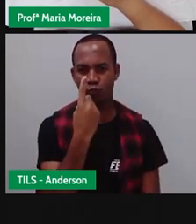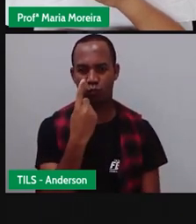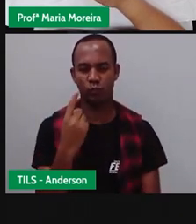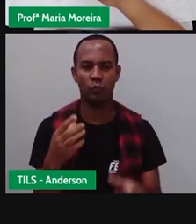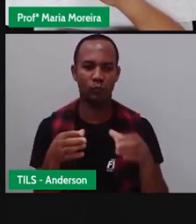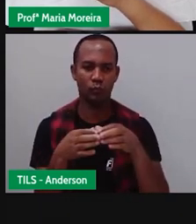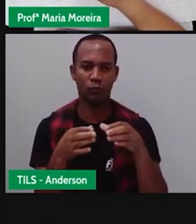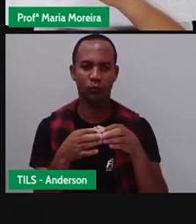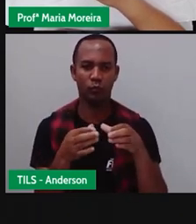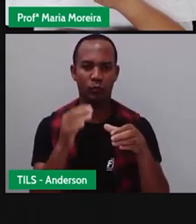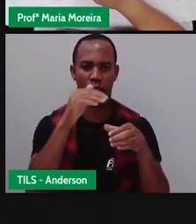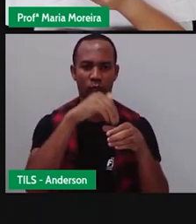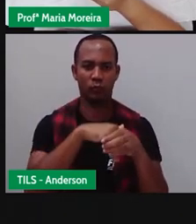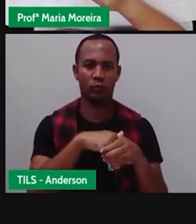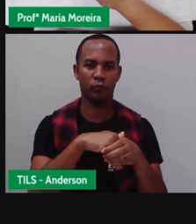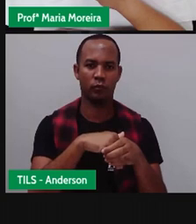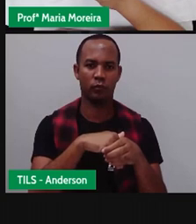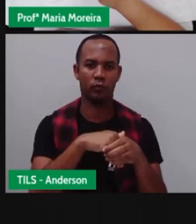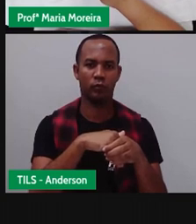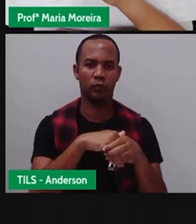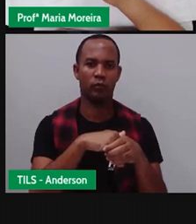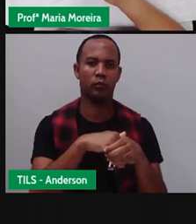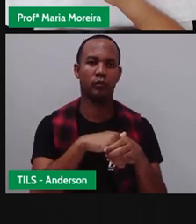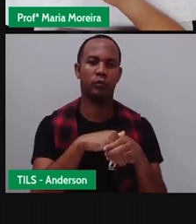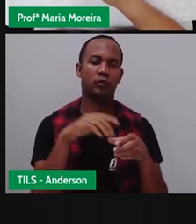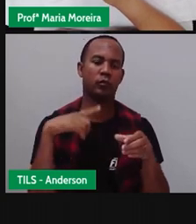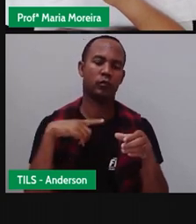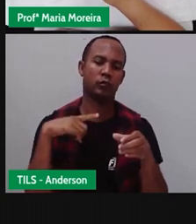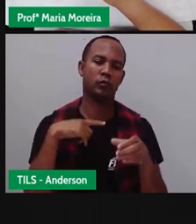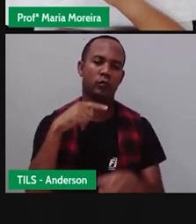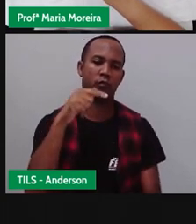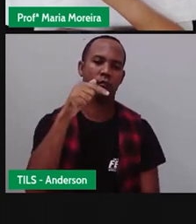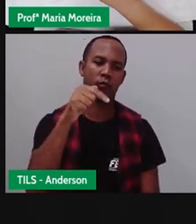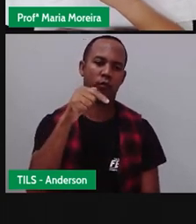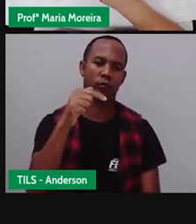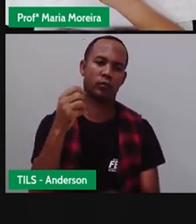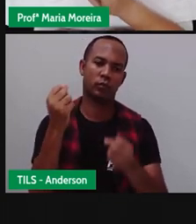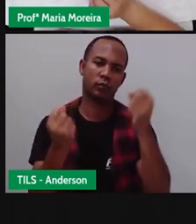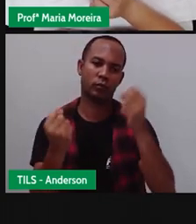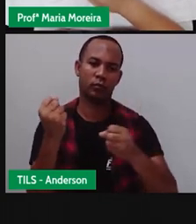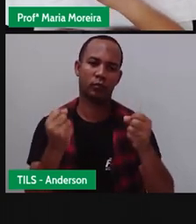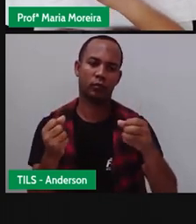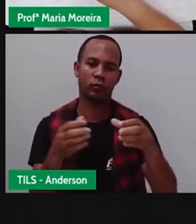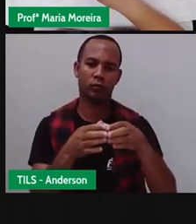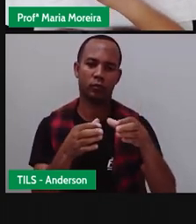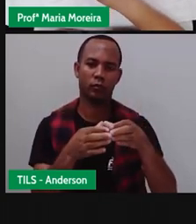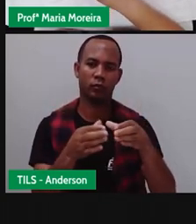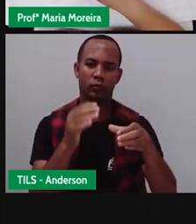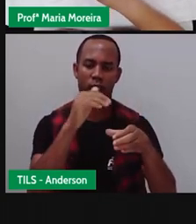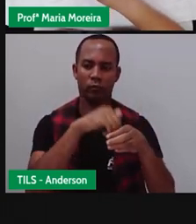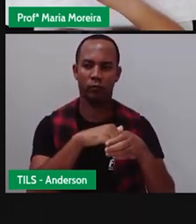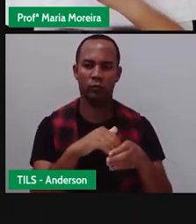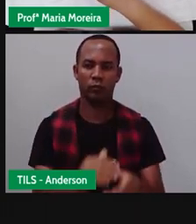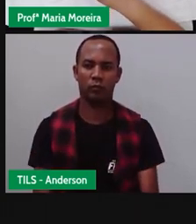desse grupo, a gente tem, vamos contar, sete carrinhos, certo? Vem aqui agora para a prova.